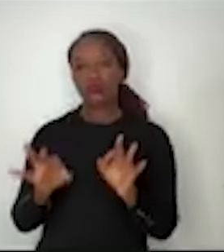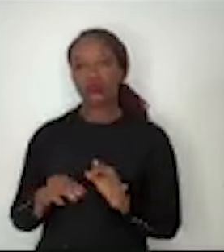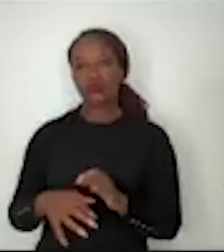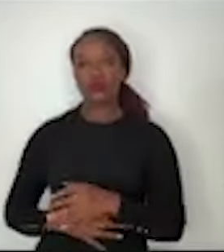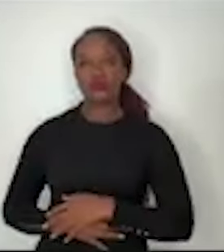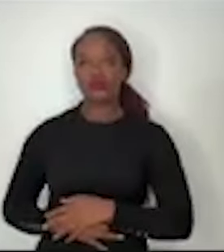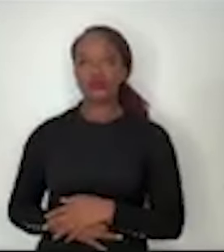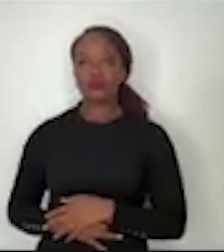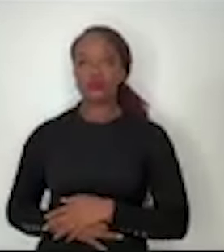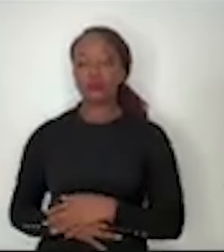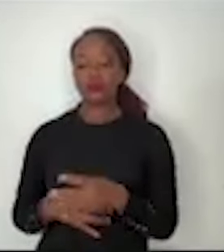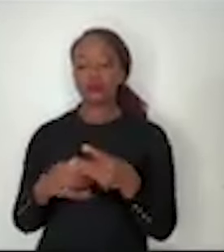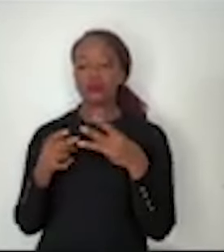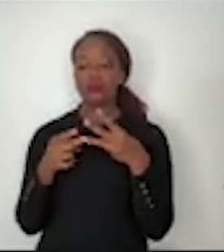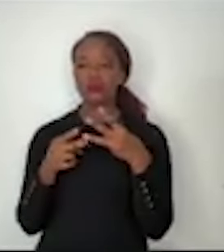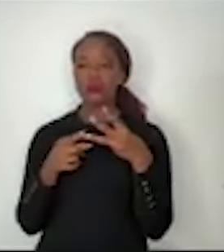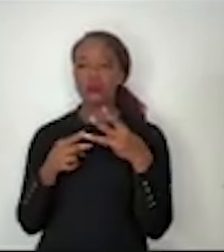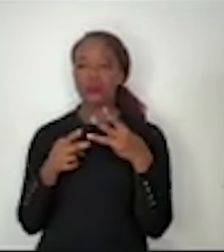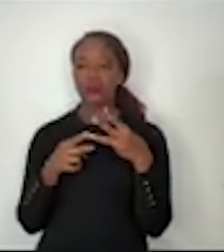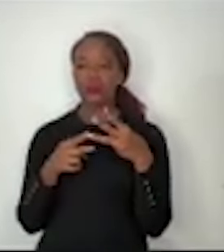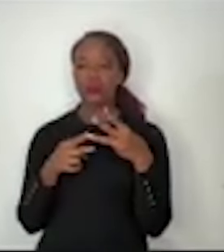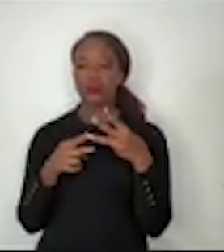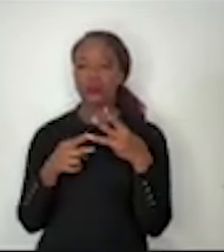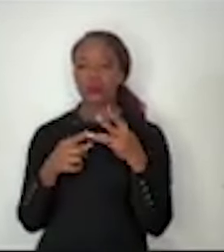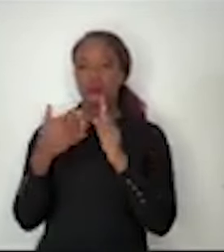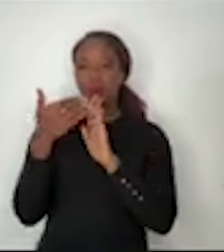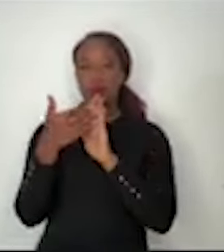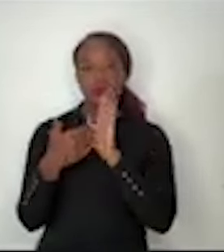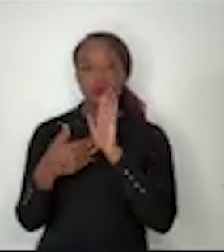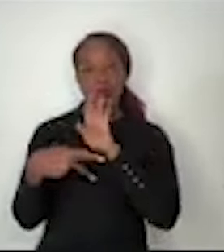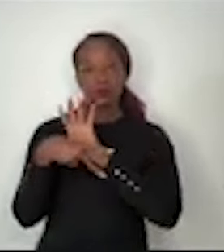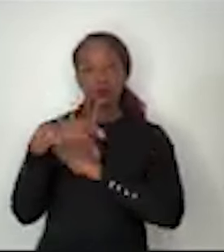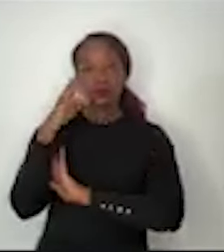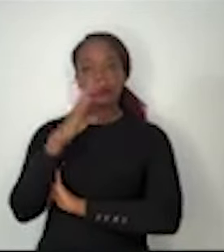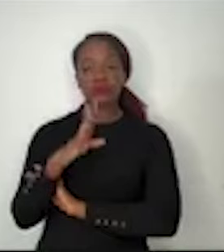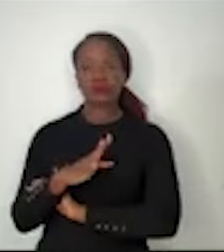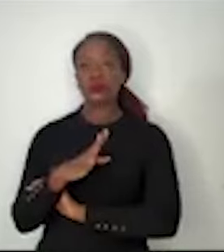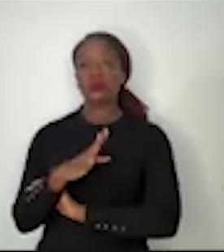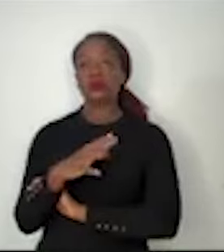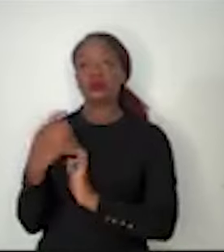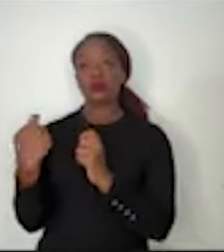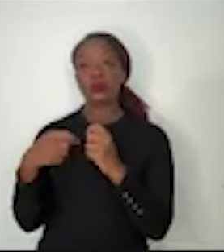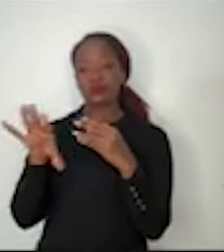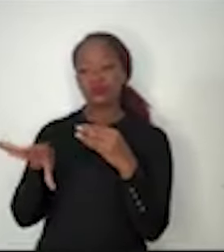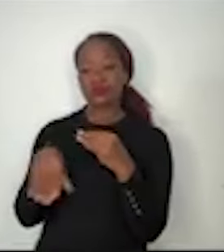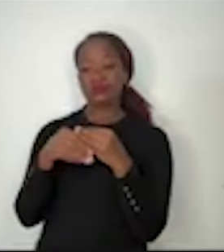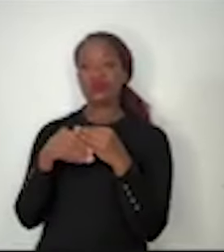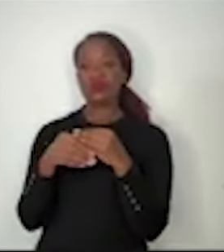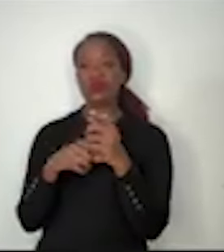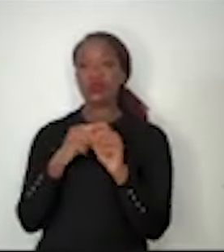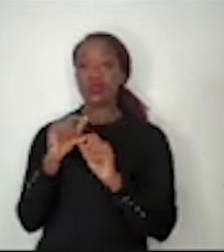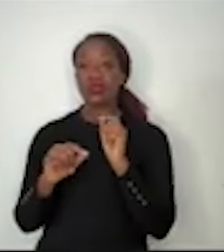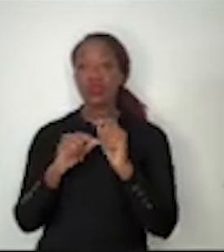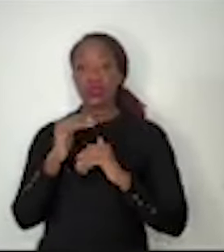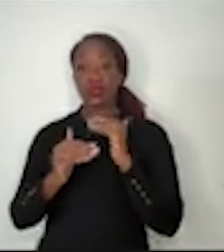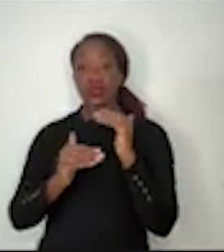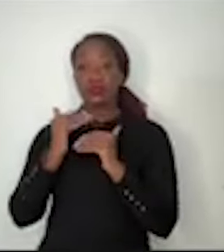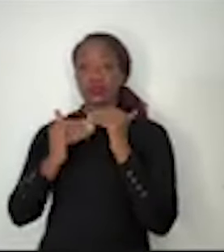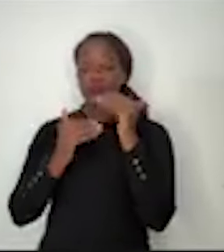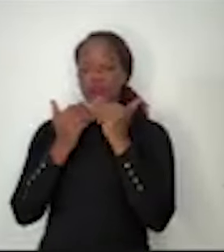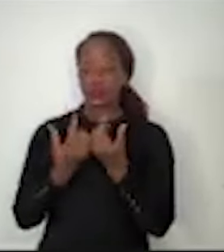terceiro item de uma agenda para o Brasil é a de incluir o desenvolvimento econômico.